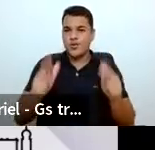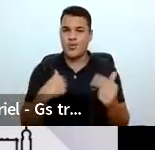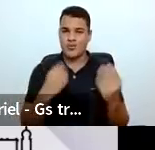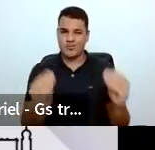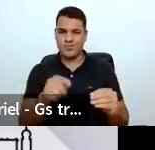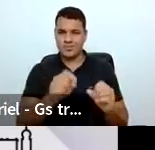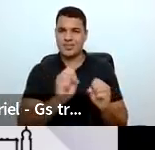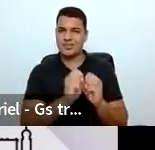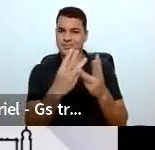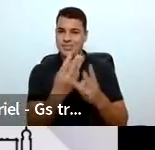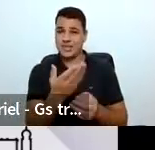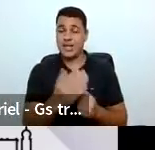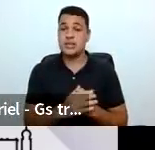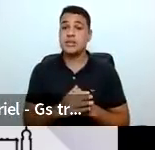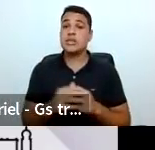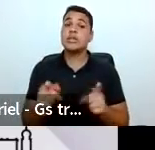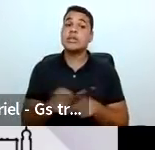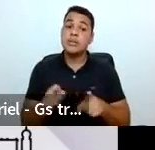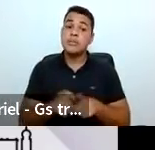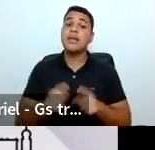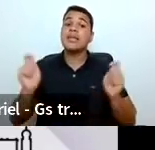mas especialmente de interação,